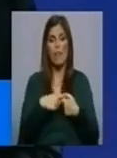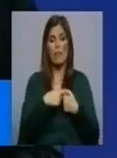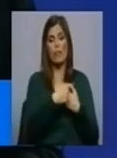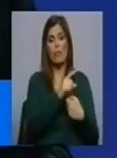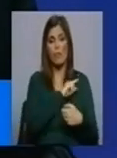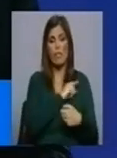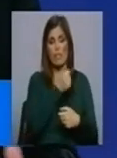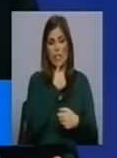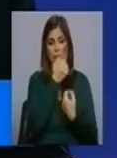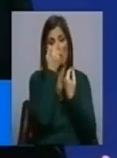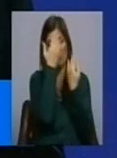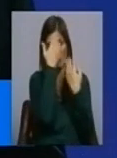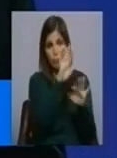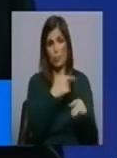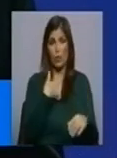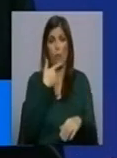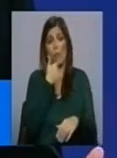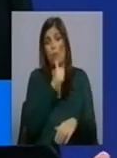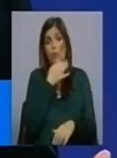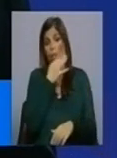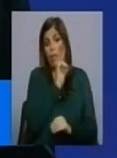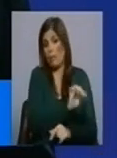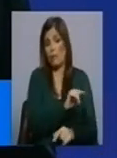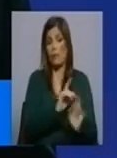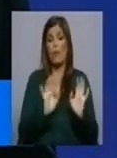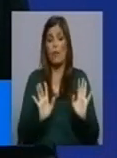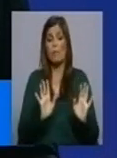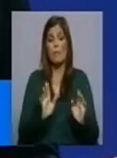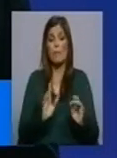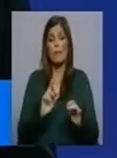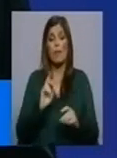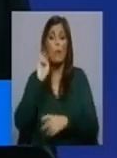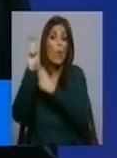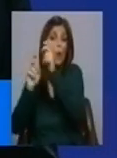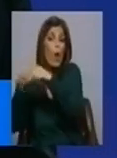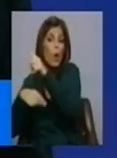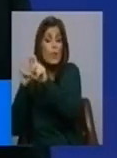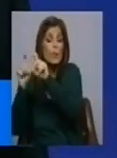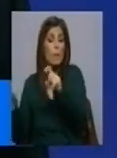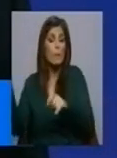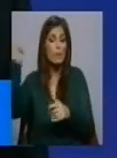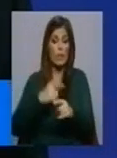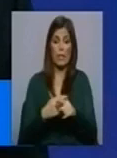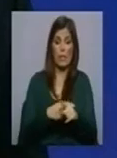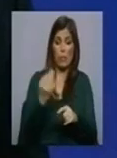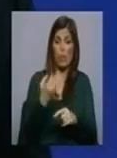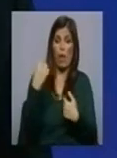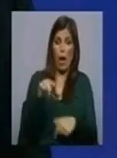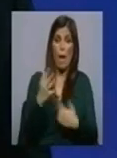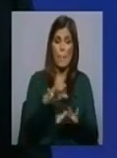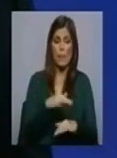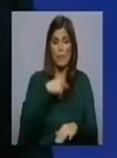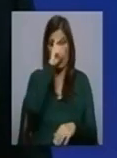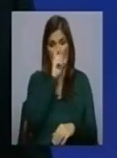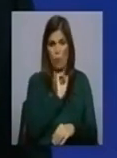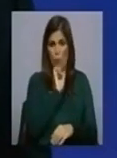fazer a decisão que quiserem, e aí eu já não me posso pronunciar, e aí o que teremos é que procurar outras companhias aéreas que estejam interessadas no Porto. Mas não lembraria,